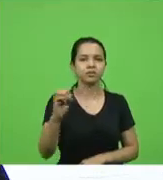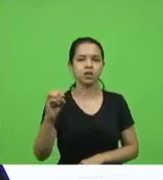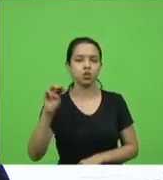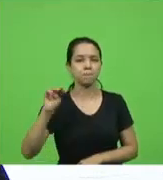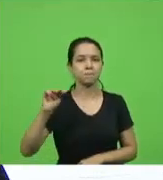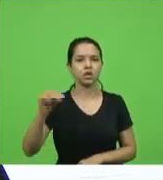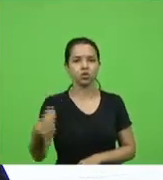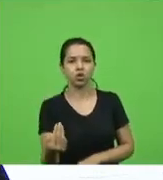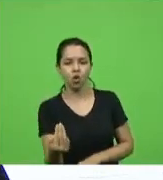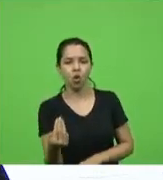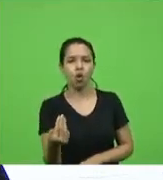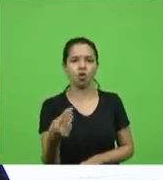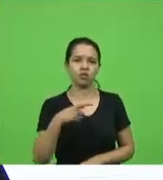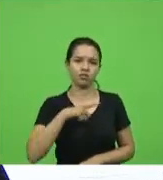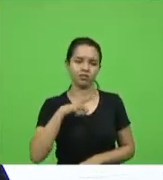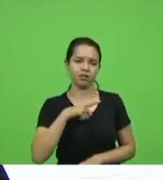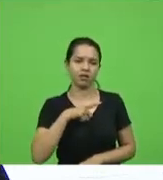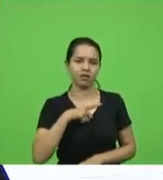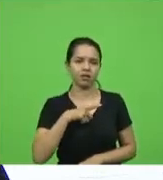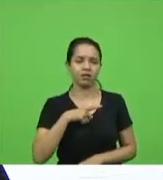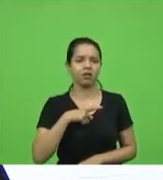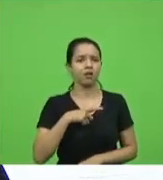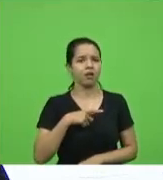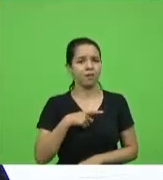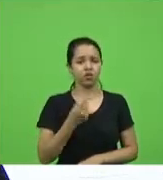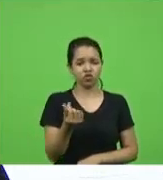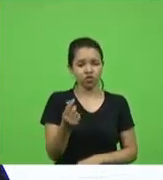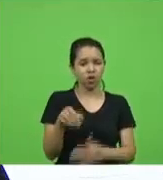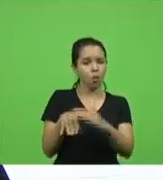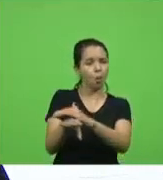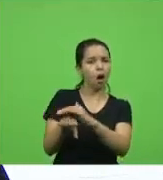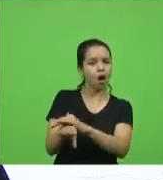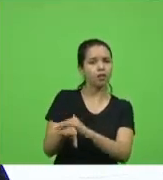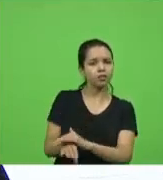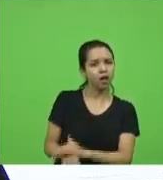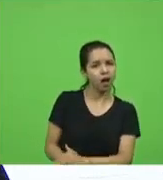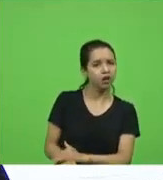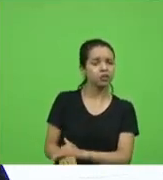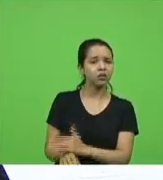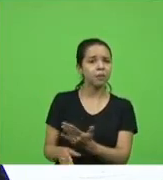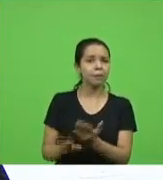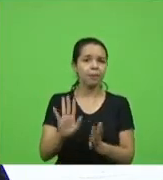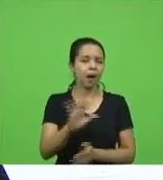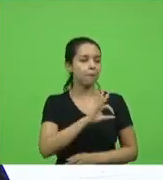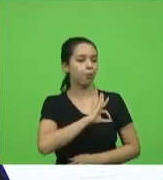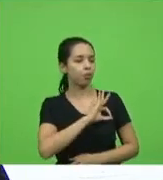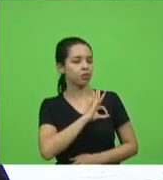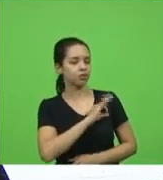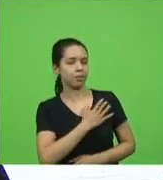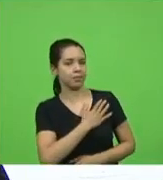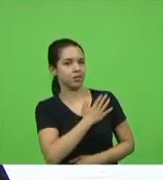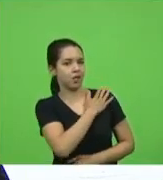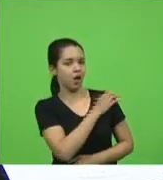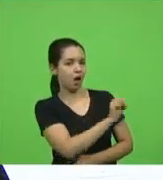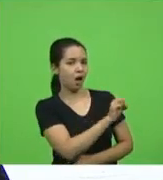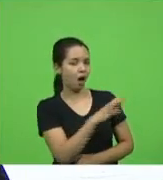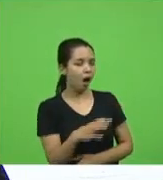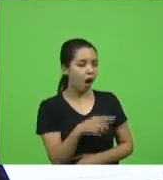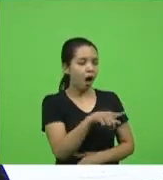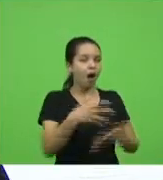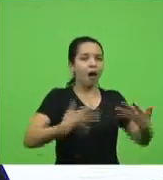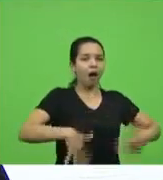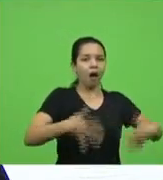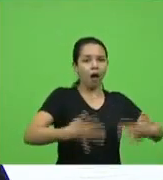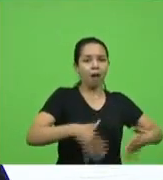etc não adianta deixar o dinheiro guardado lá no cofre enquanto a nossa polícia militar de Santa Catarina passa a necessidade